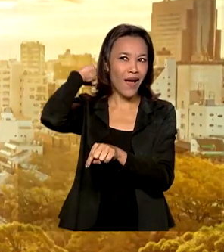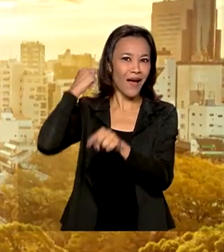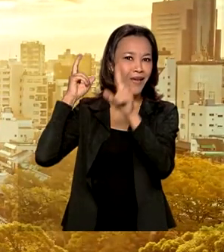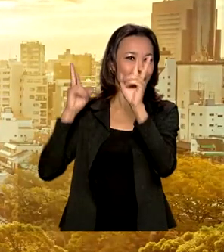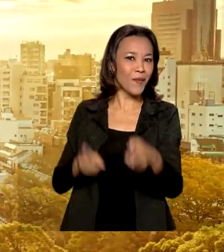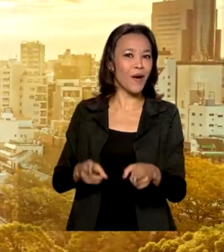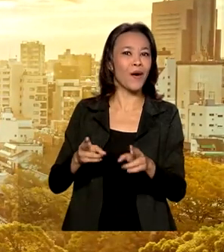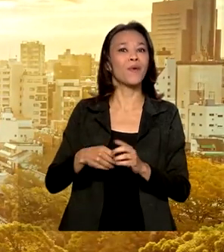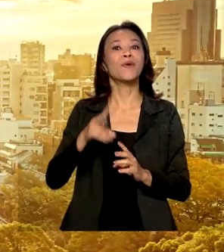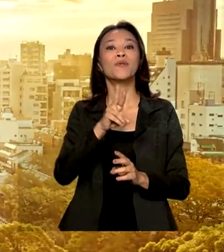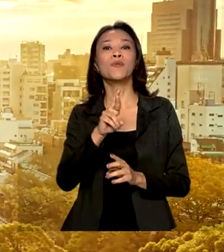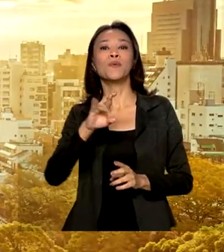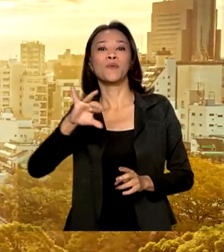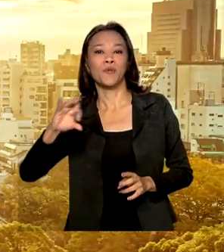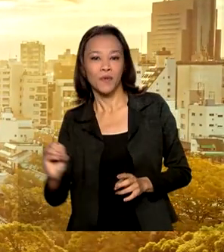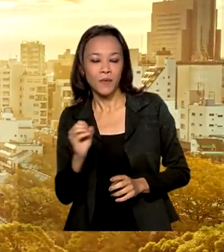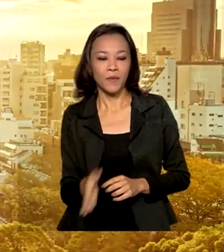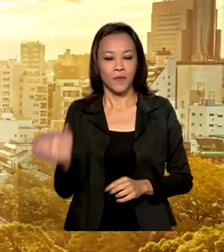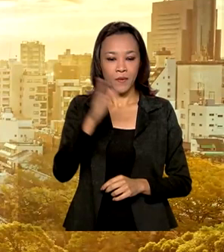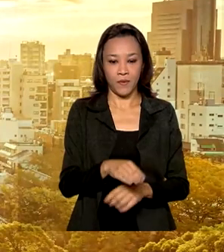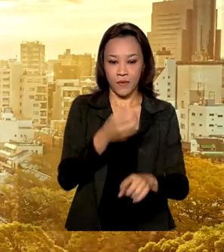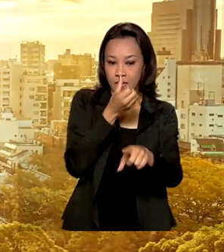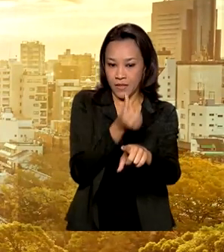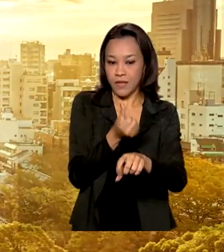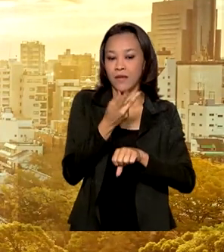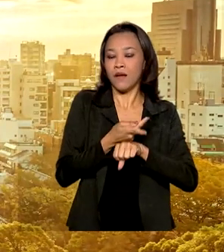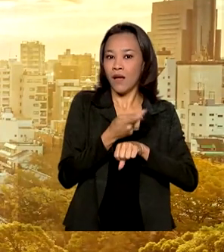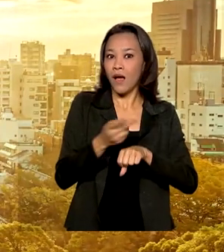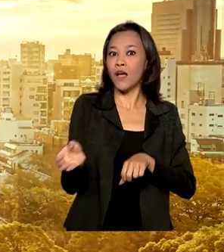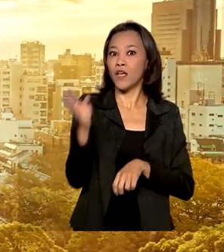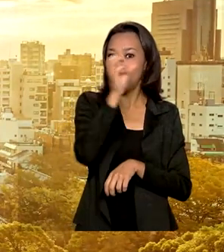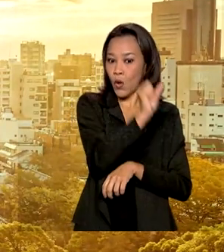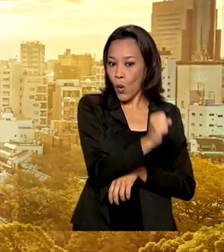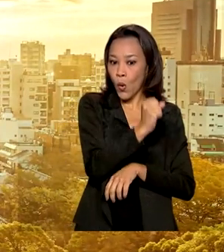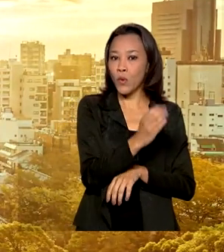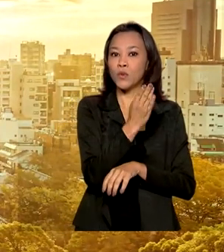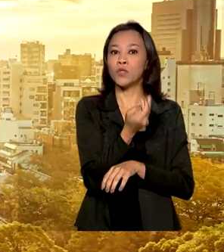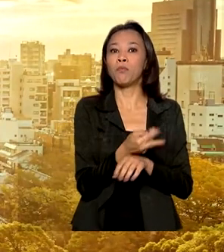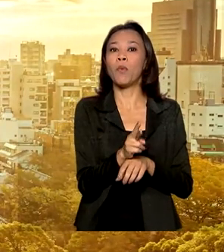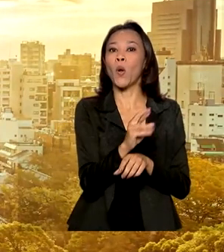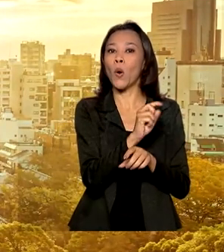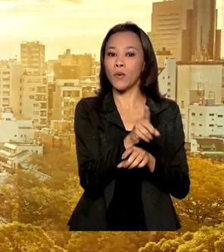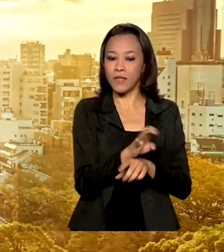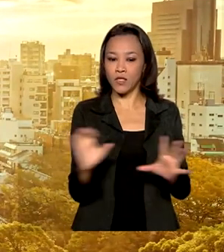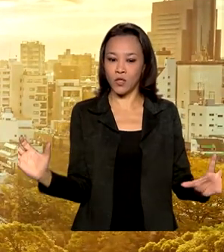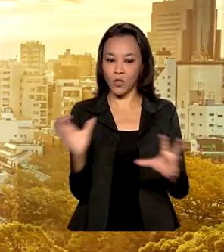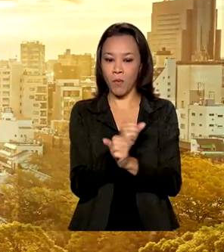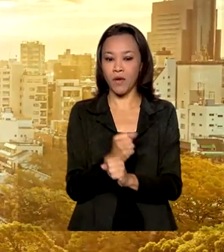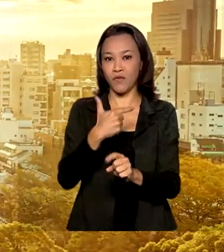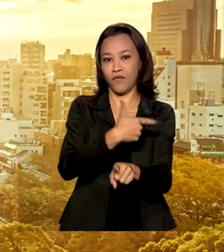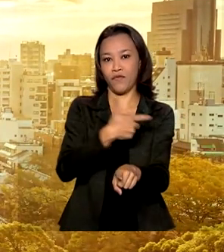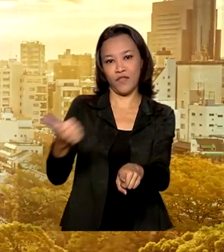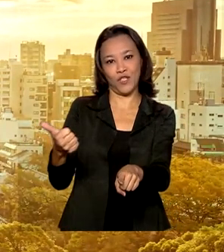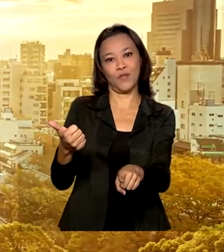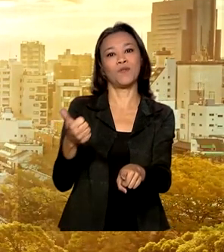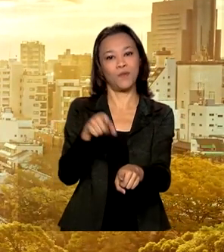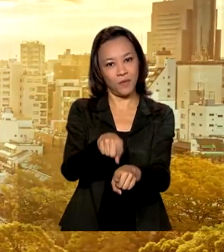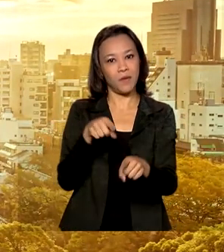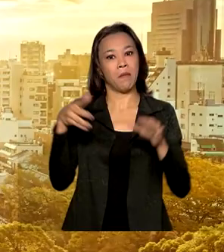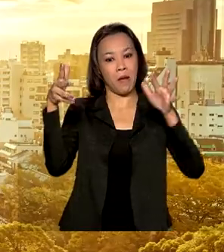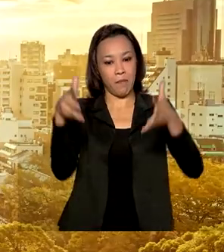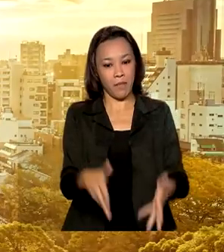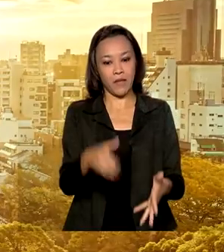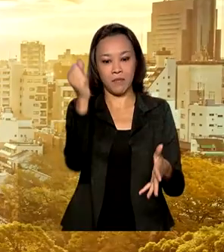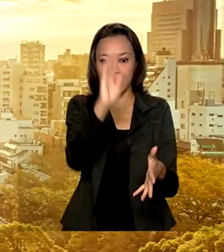do Rio de Janeiro, seis de prata e oito bronzes. 21 medalhas no total. Um recorde nas participações do